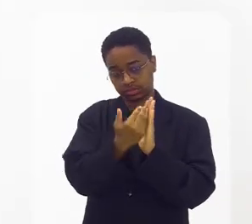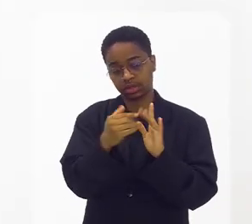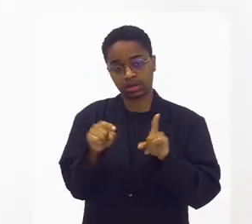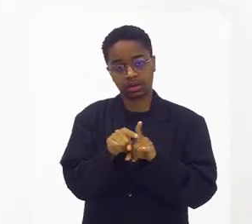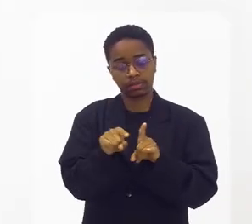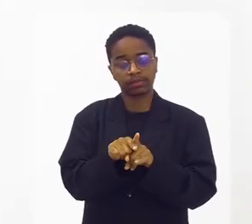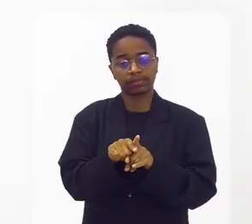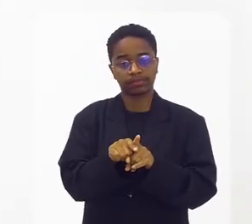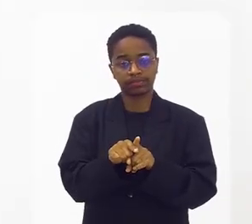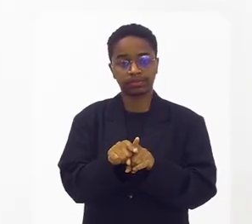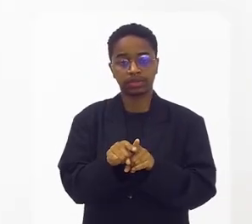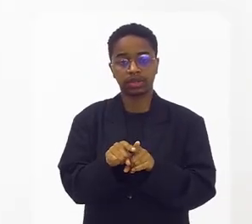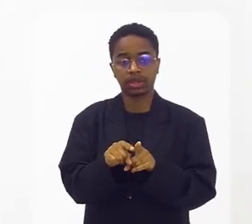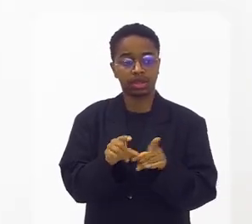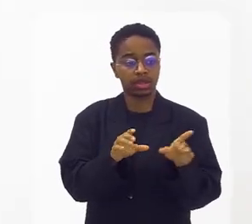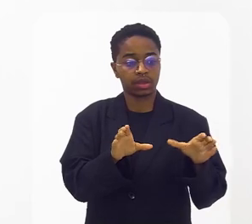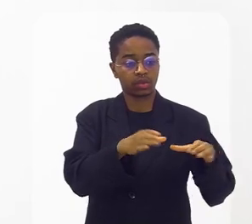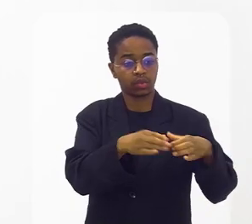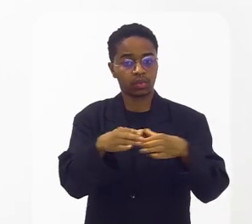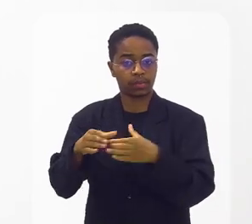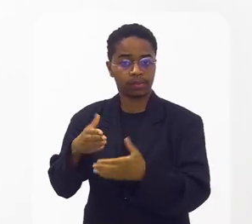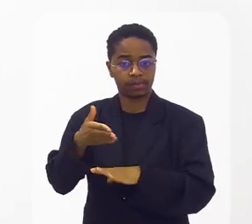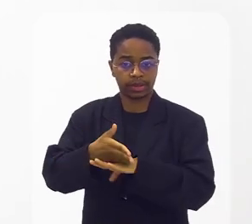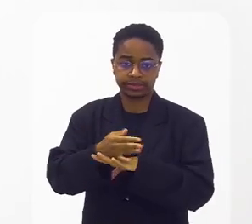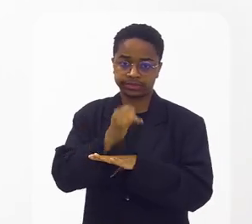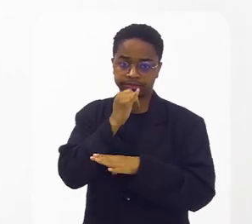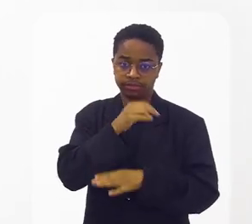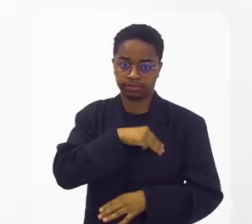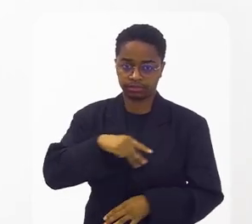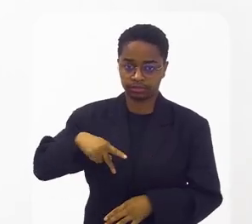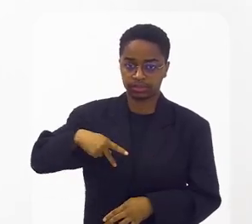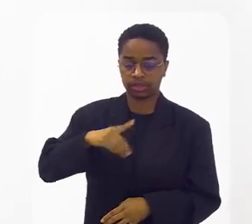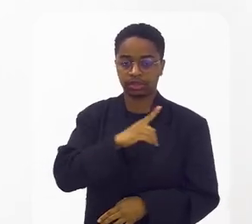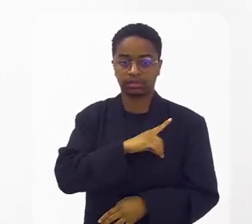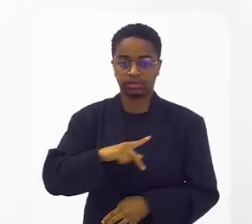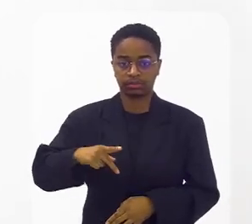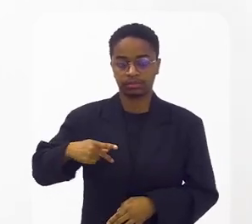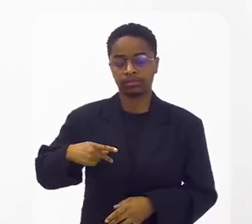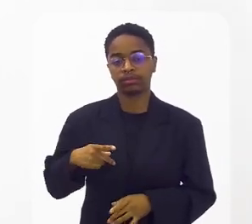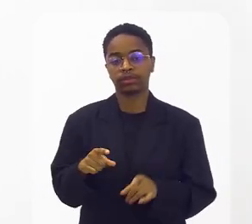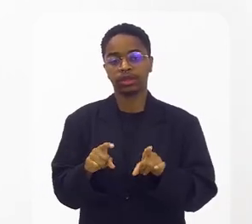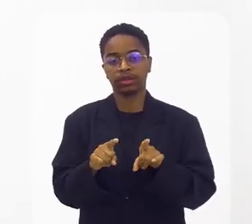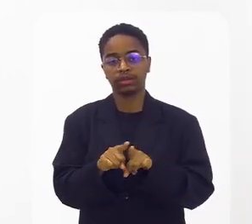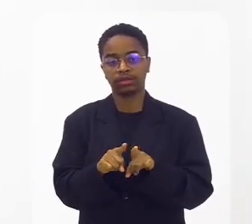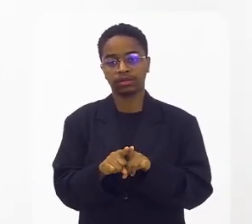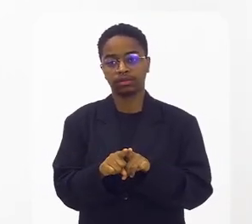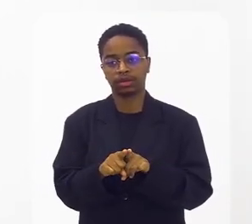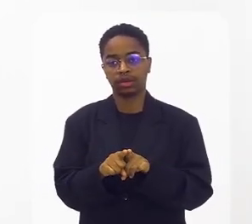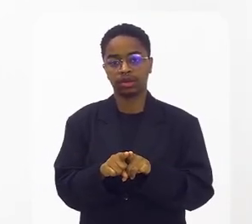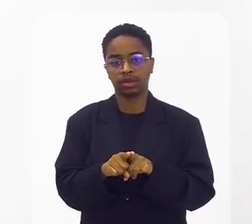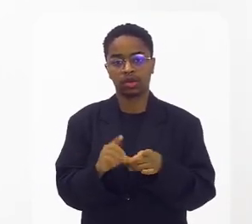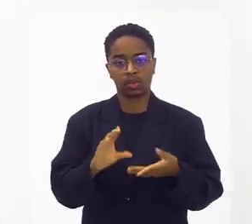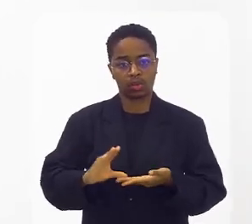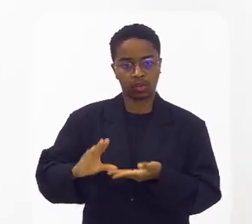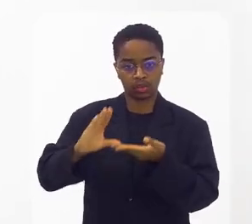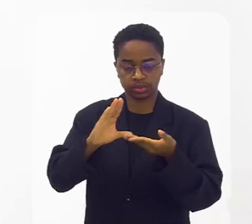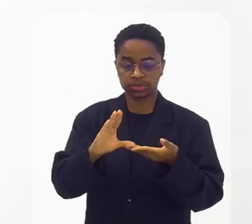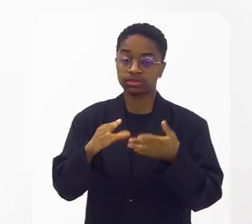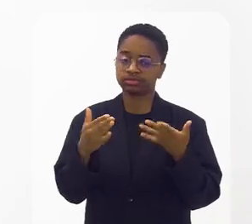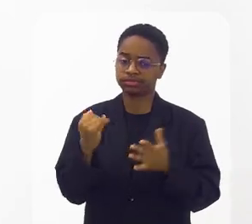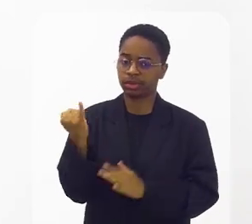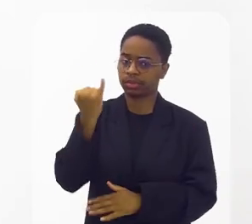participação dos entes, que aí entra o Ministério Público, entra a Defensoria, os